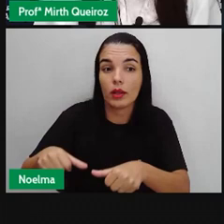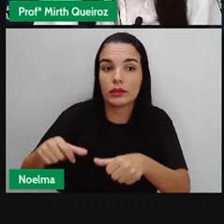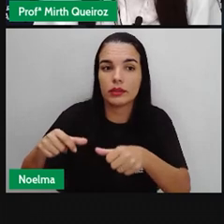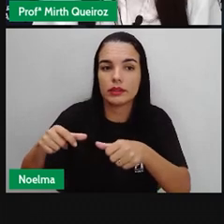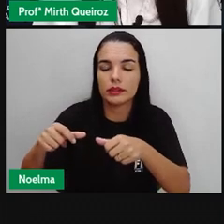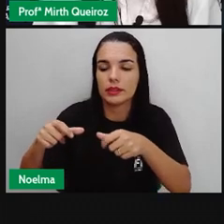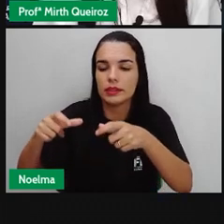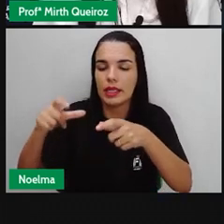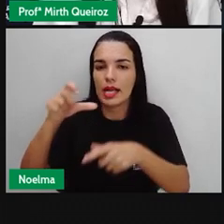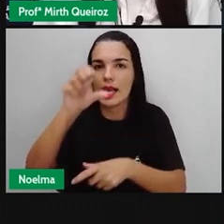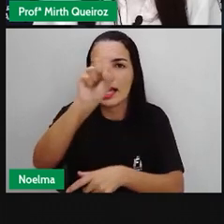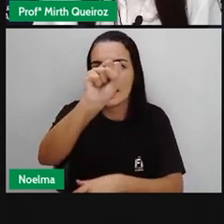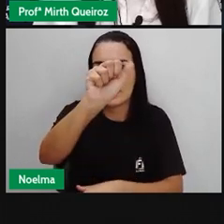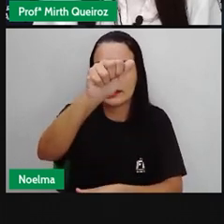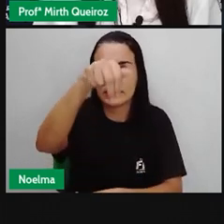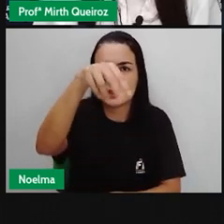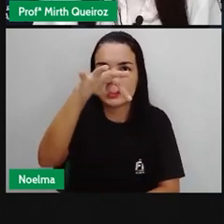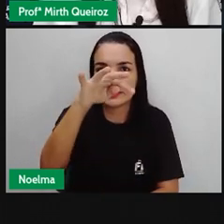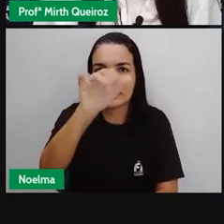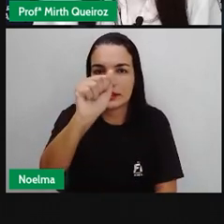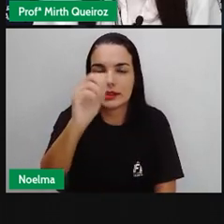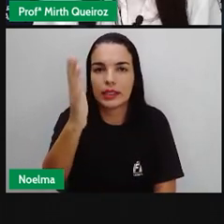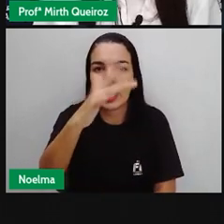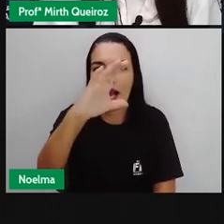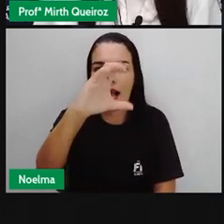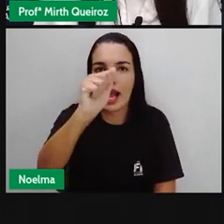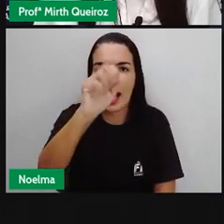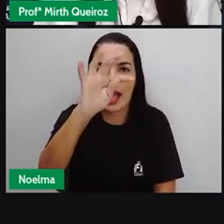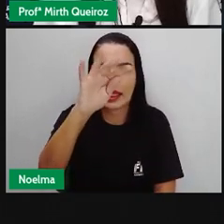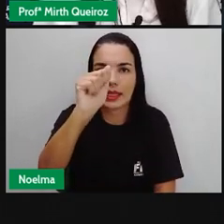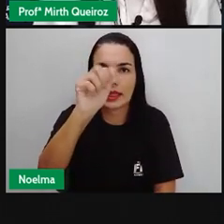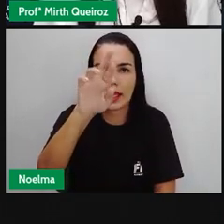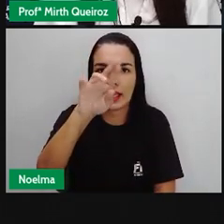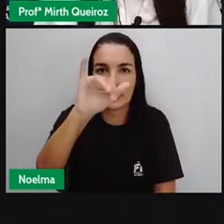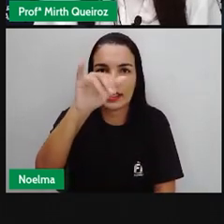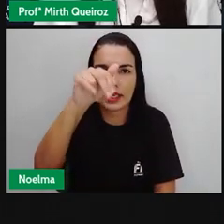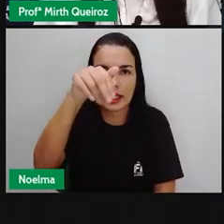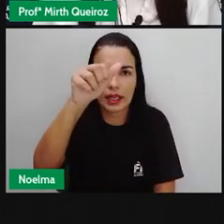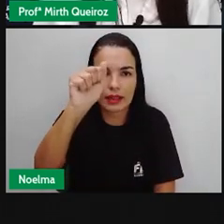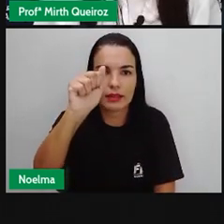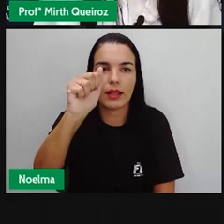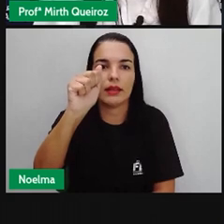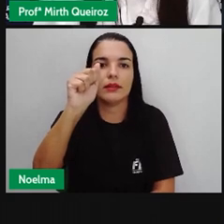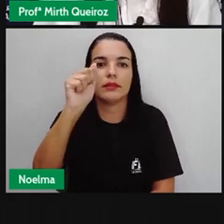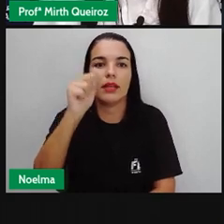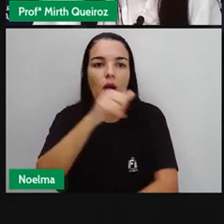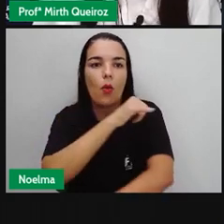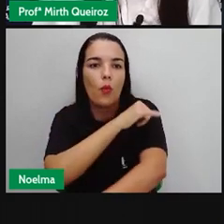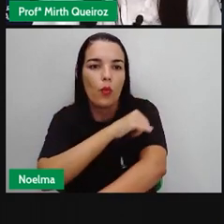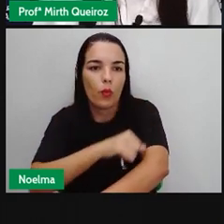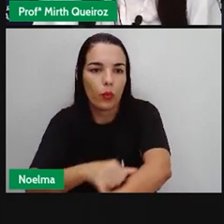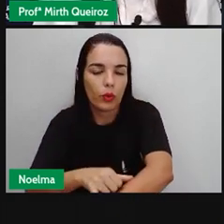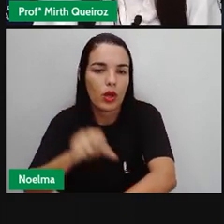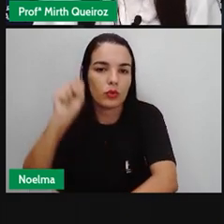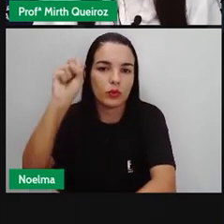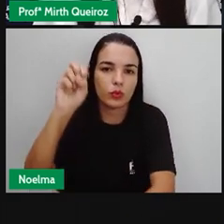Catarina, Vale do Itajaí, Rio Grande do Sul, Novo Hamburgo, Estrela,